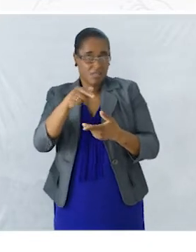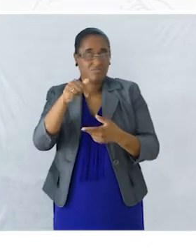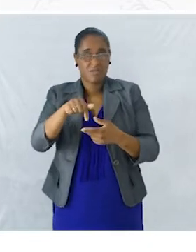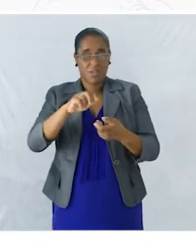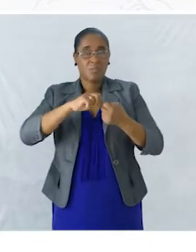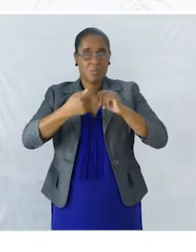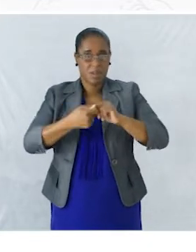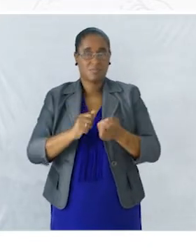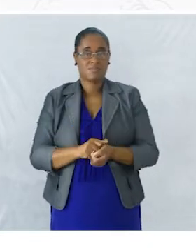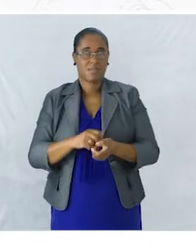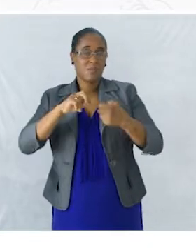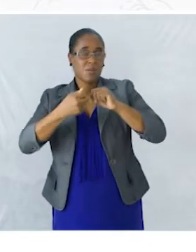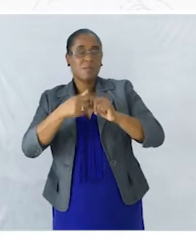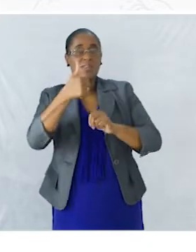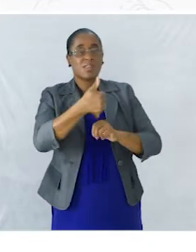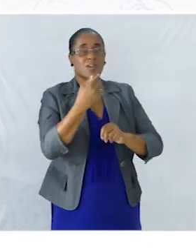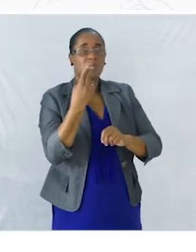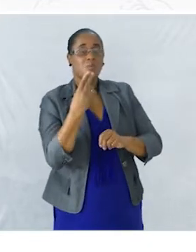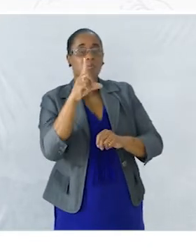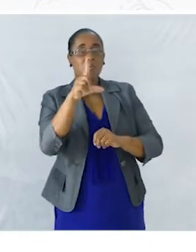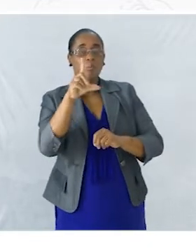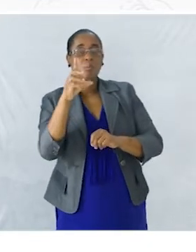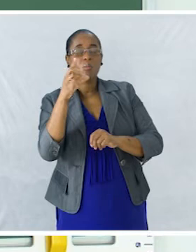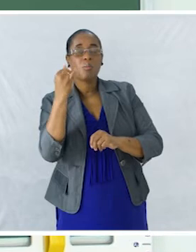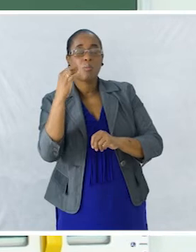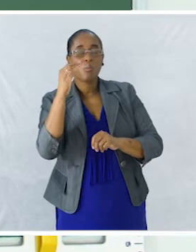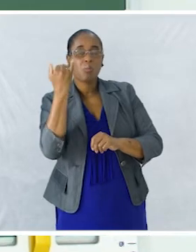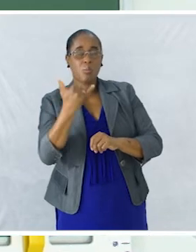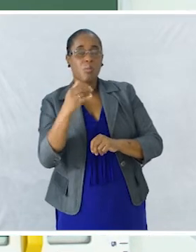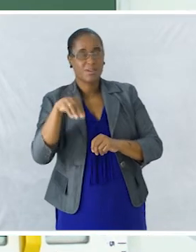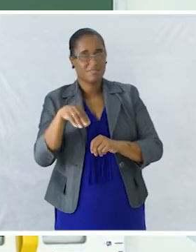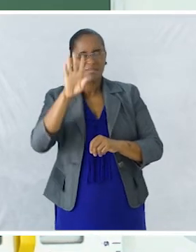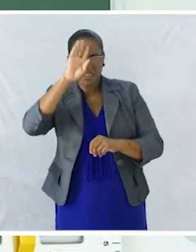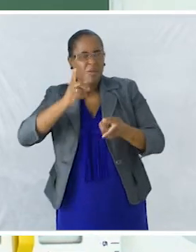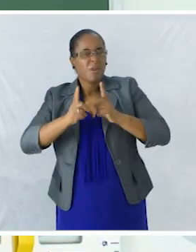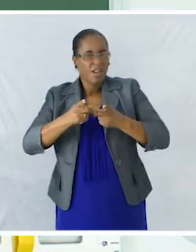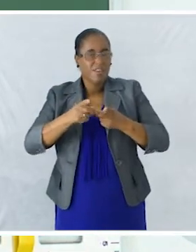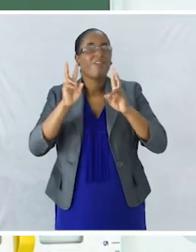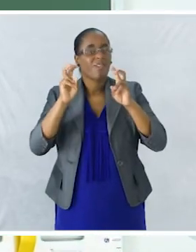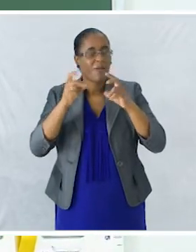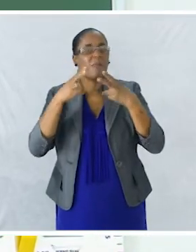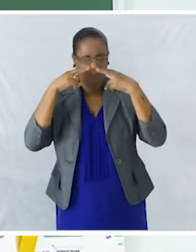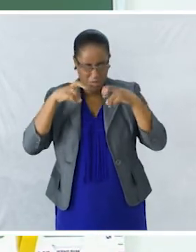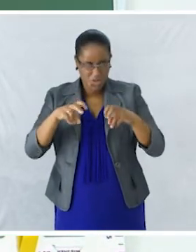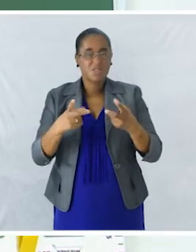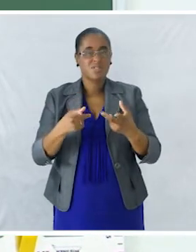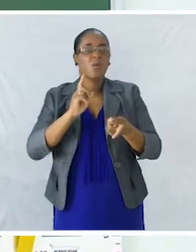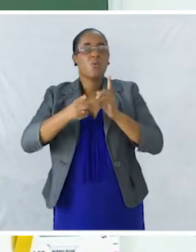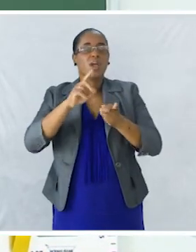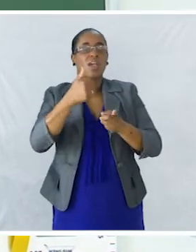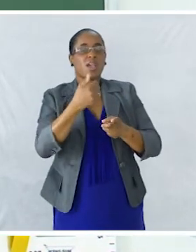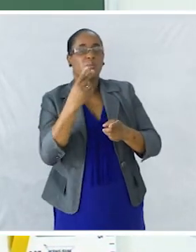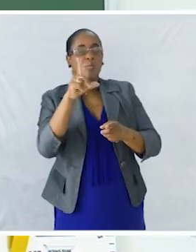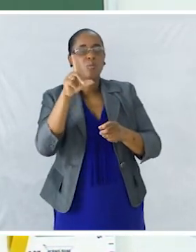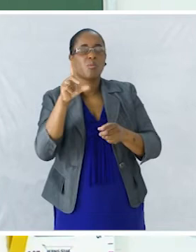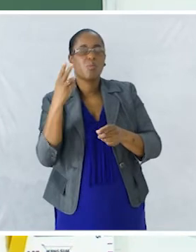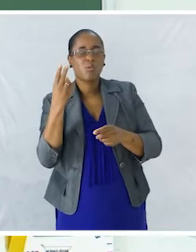Problema de bullying Não sabem o que é? Tema para pesquisa Pesquisar O que é bullying E tipo de